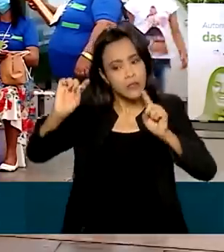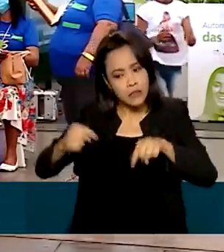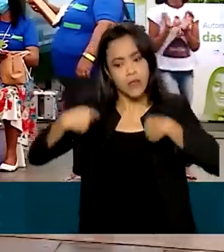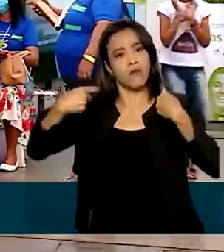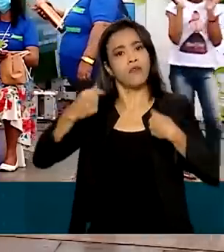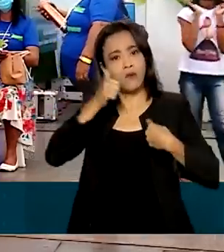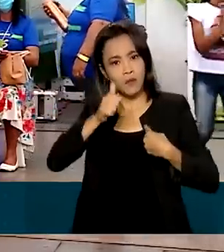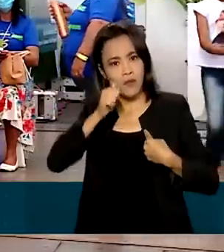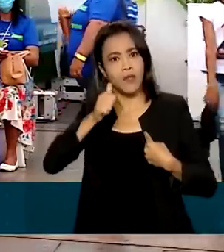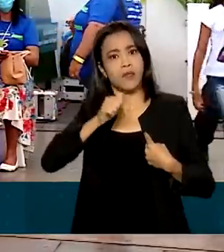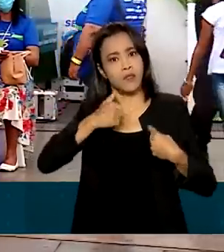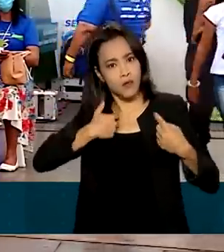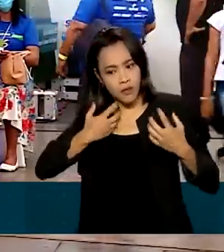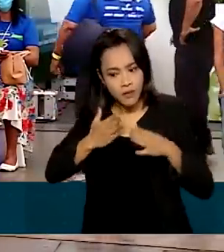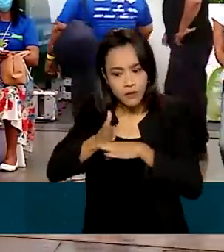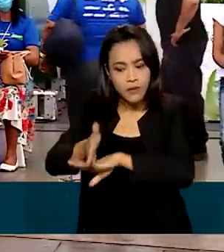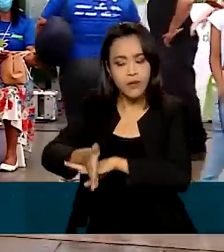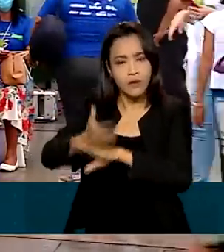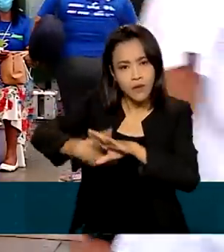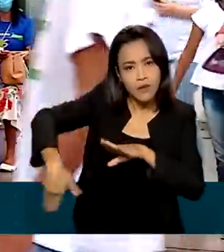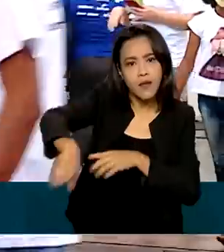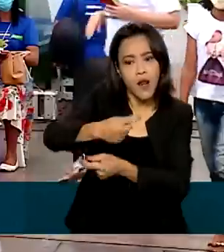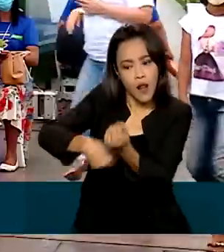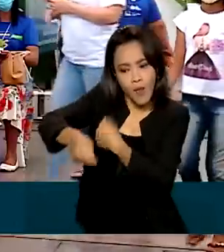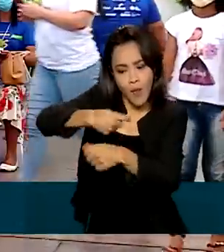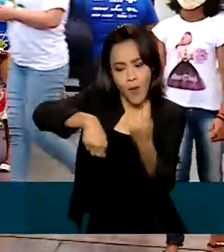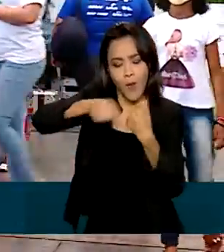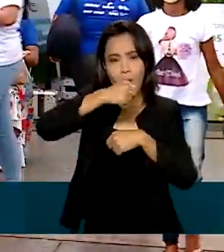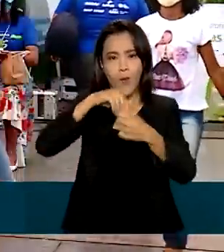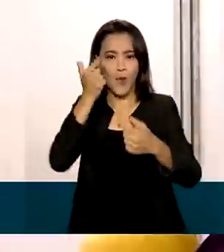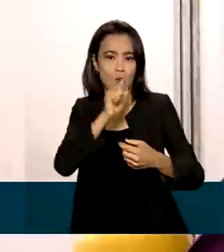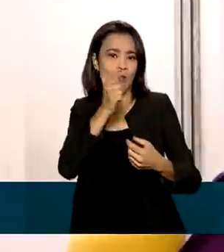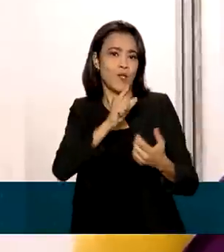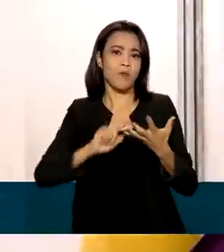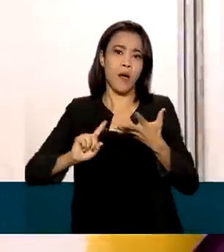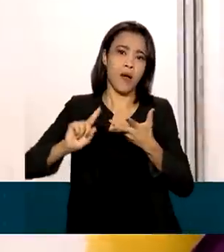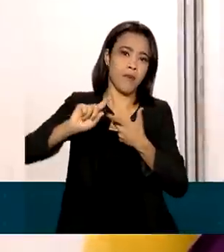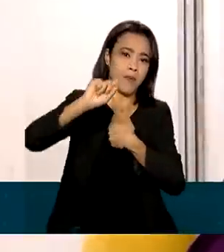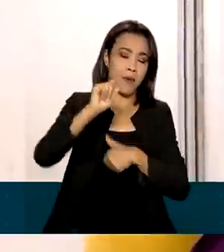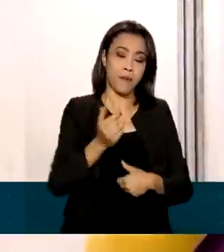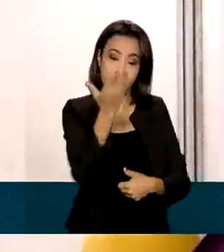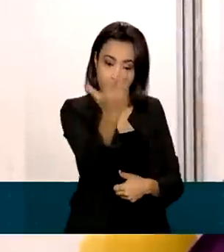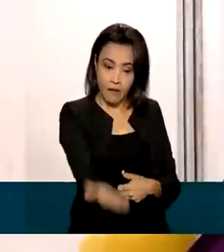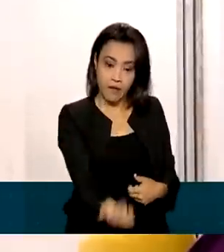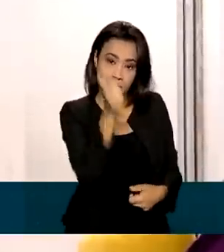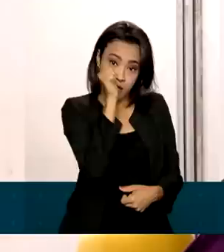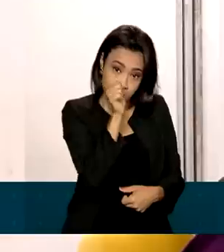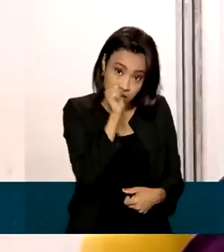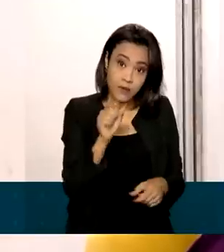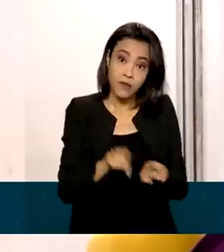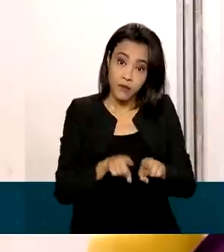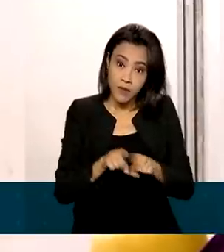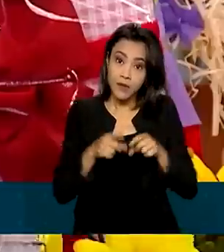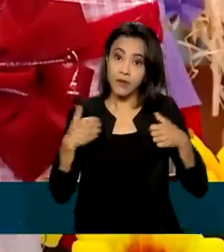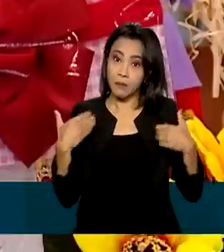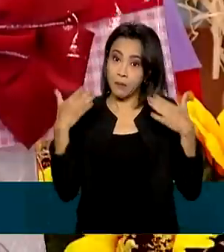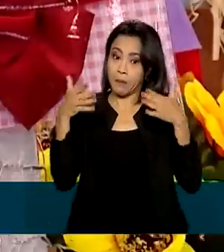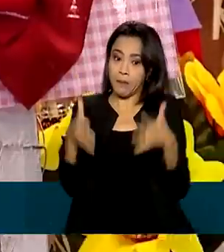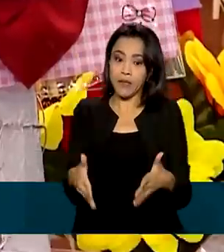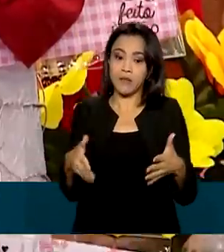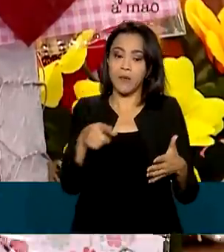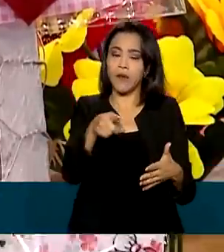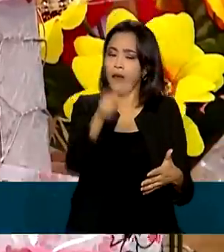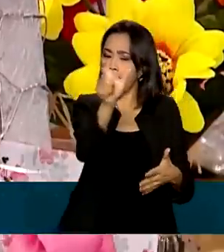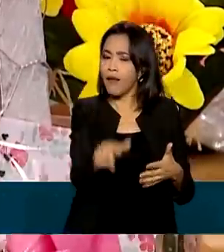mudando a cara dos negócios e alcançando novos papéis. A empreendedora Tati também participou. Ela